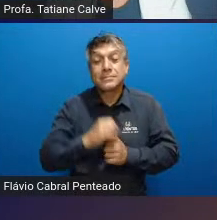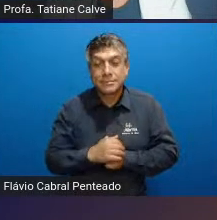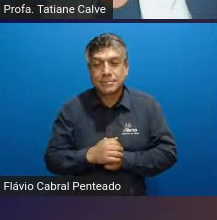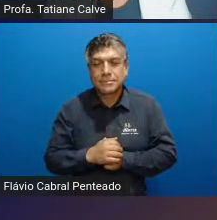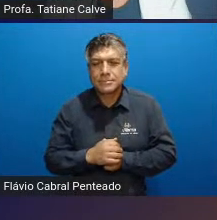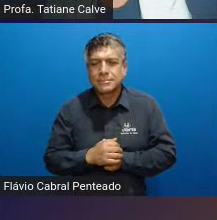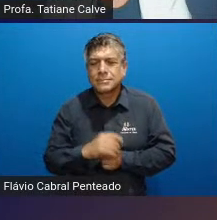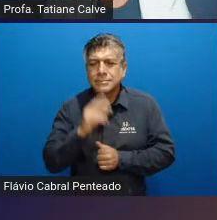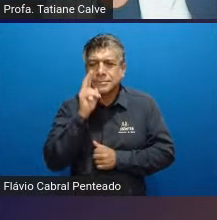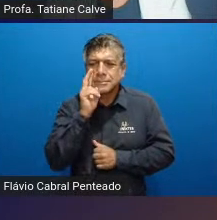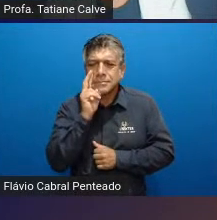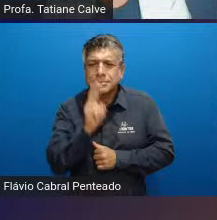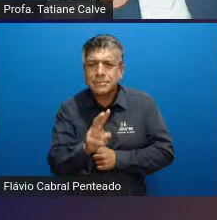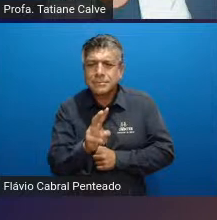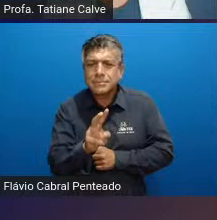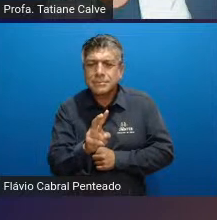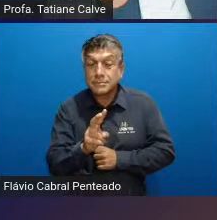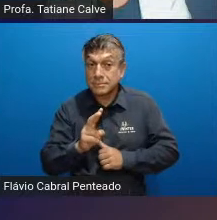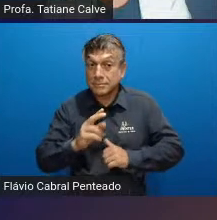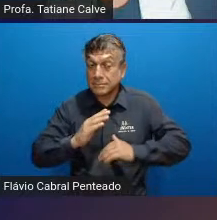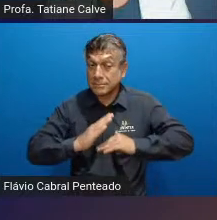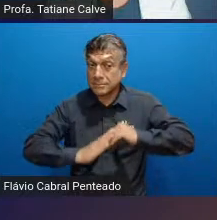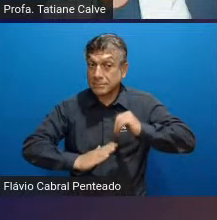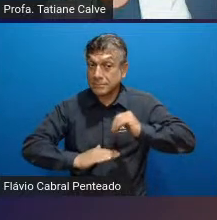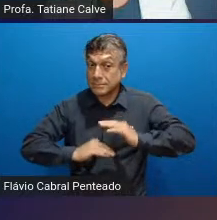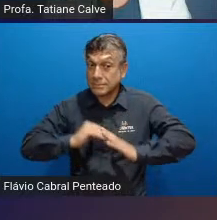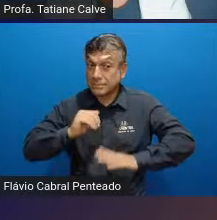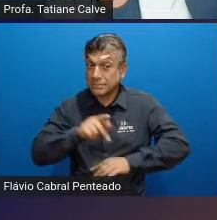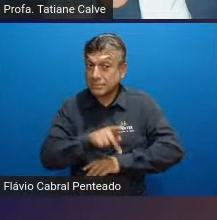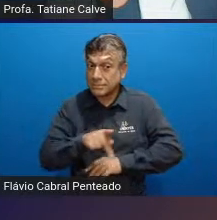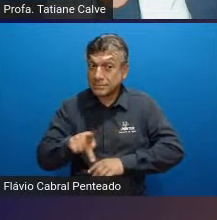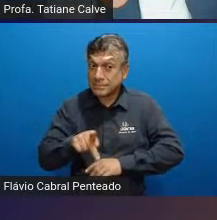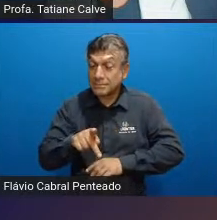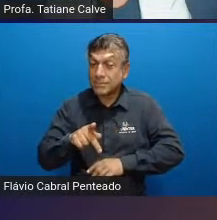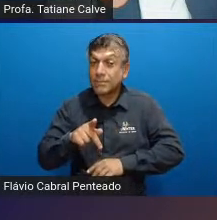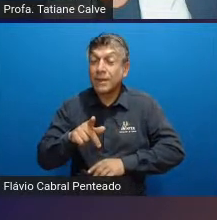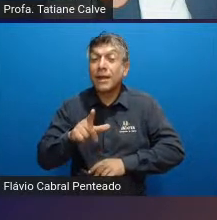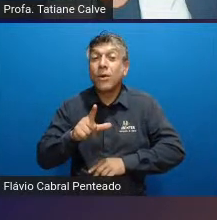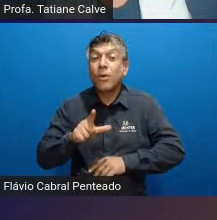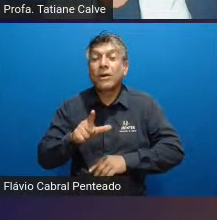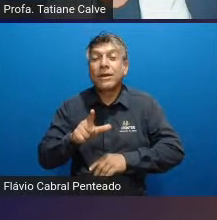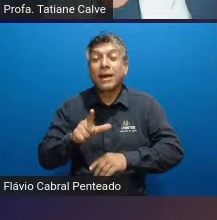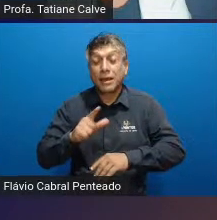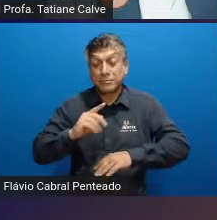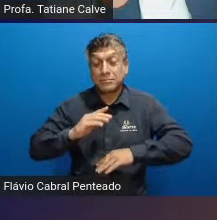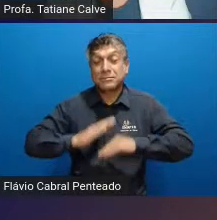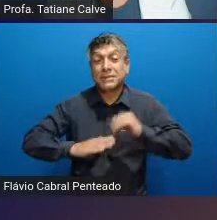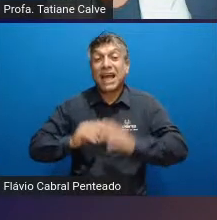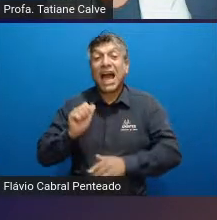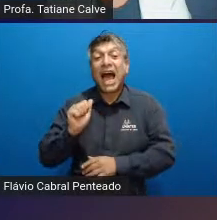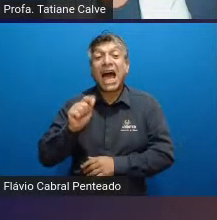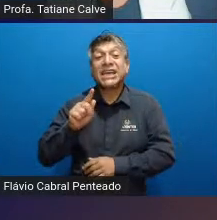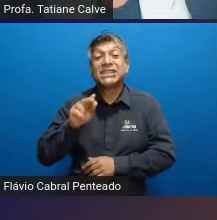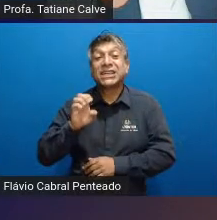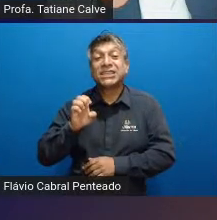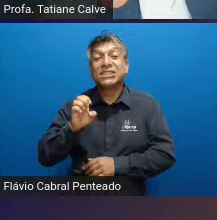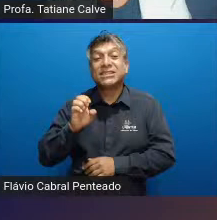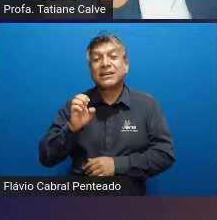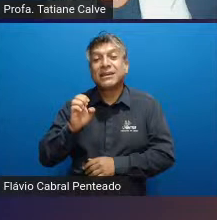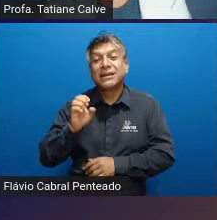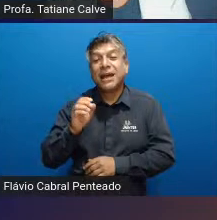identificou-se que o professor tem um papel de agente facilitador ou seja